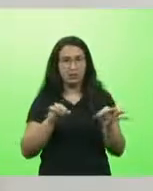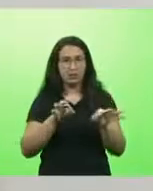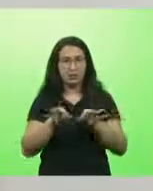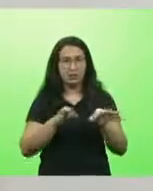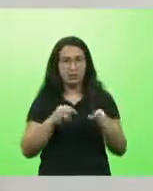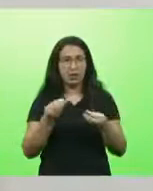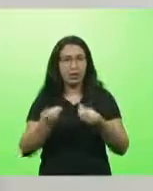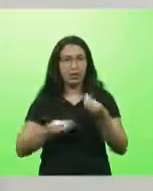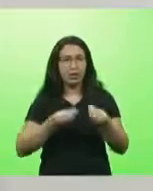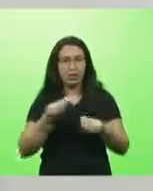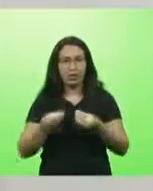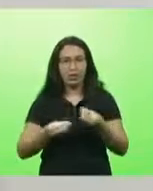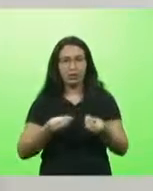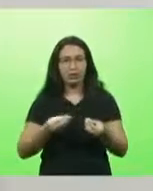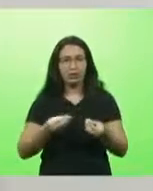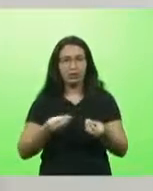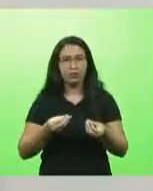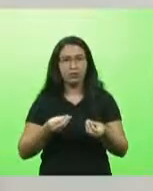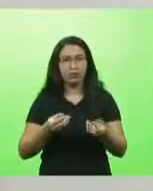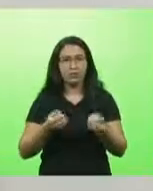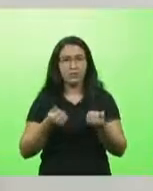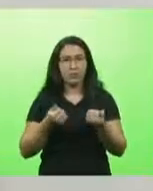Porque a nossa crise hoje é de material humano.